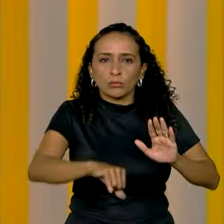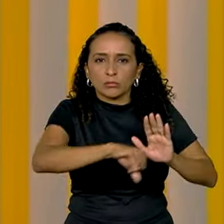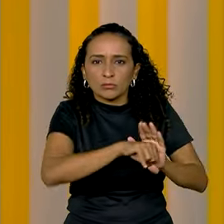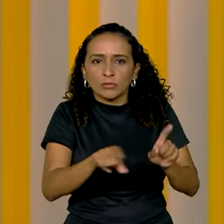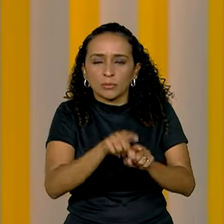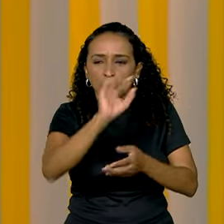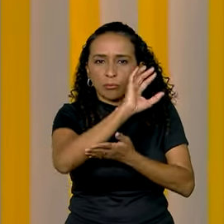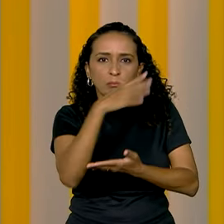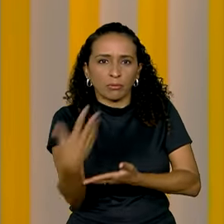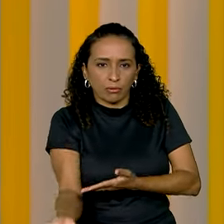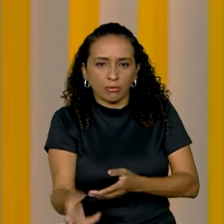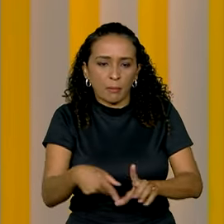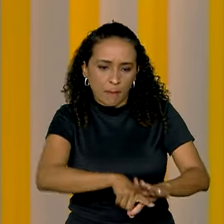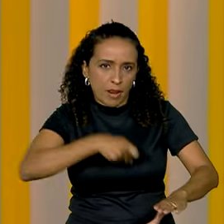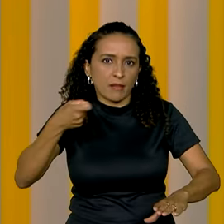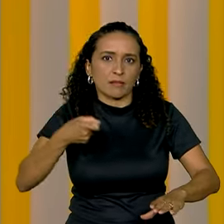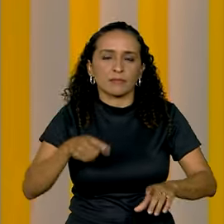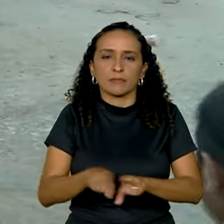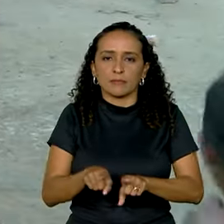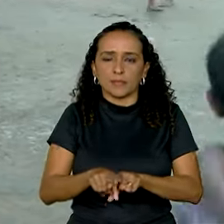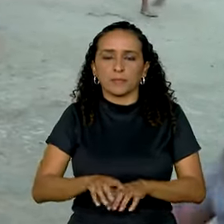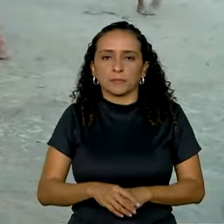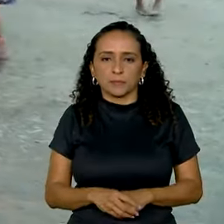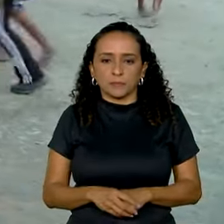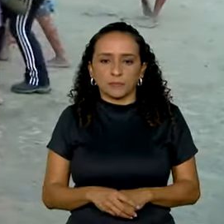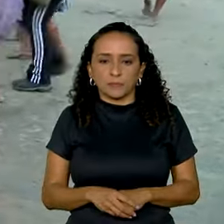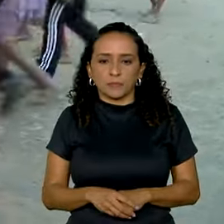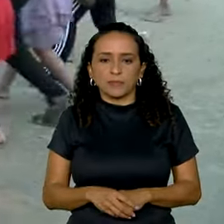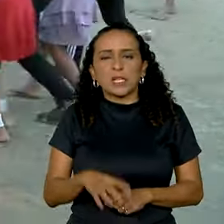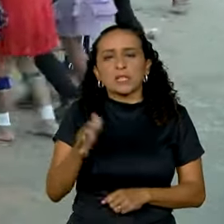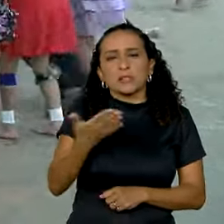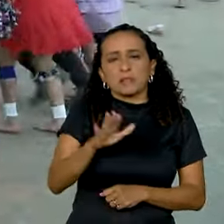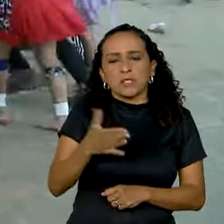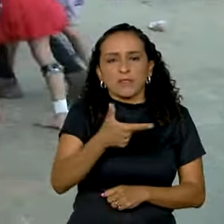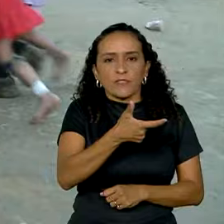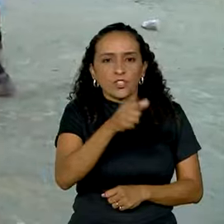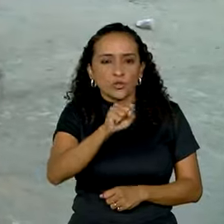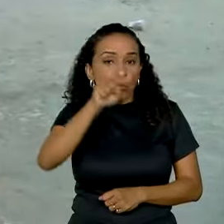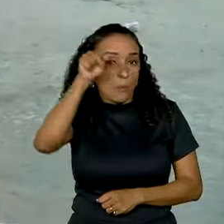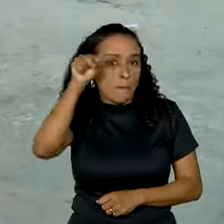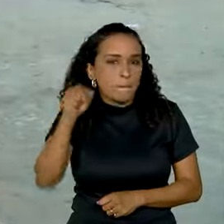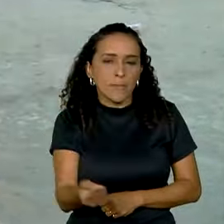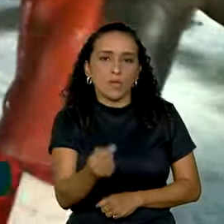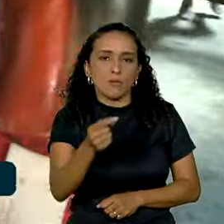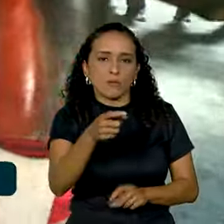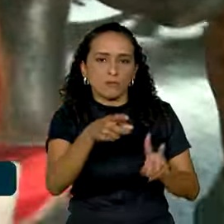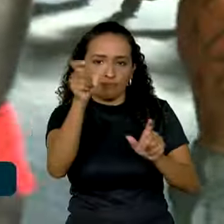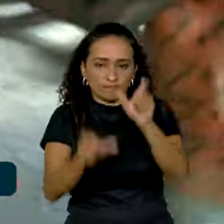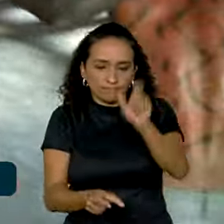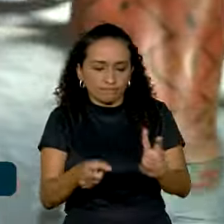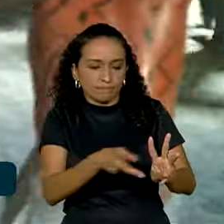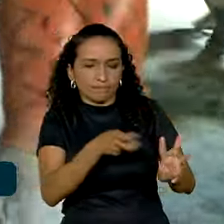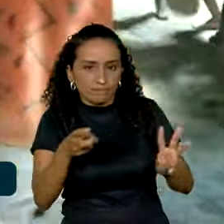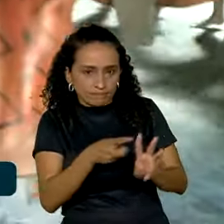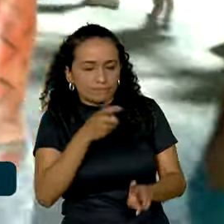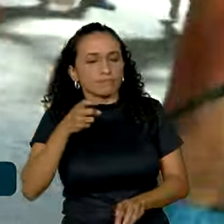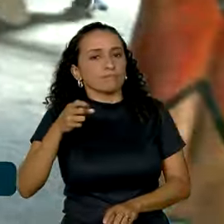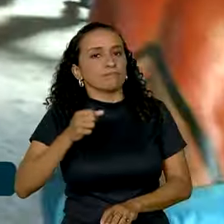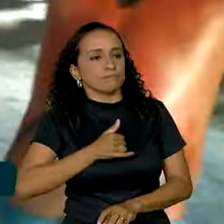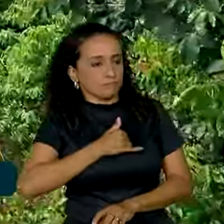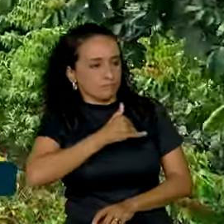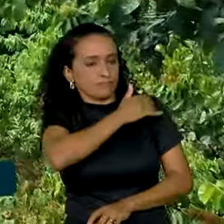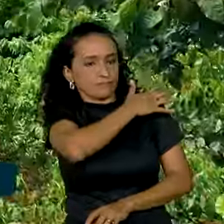desmatamento e mineração. Cerca de 28 mil indígenas dos povos Yanomami e